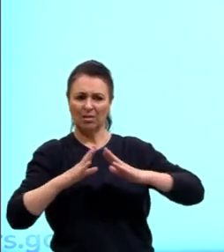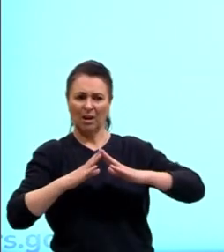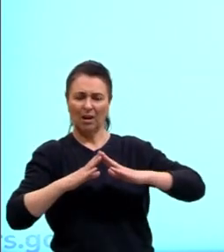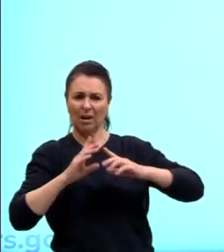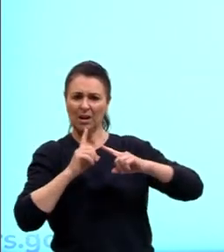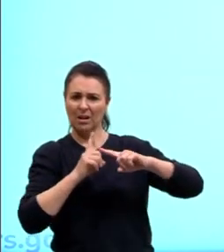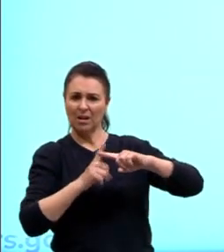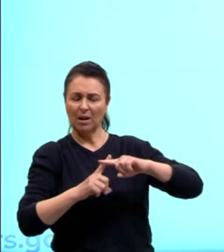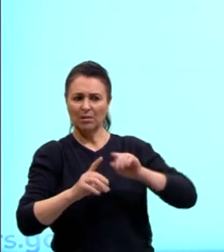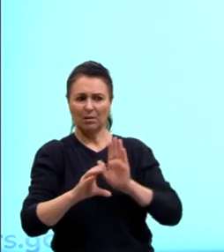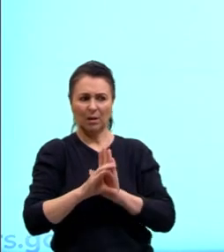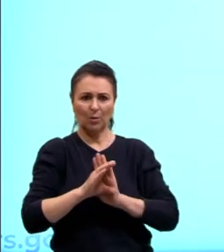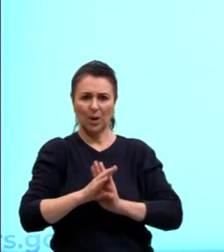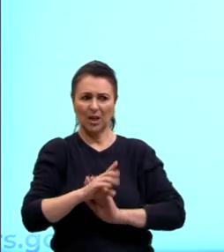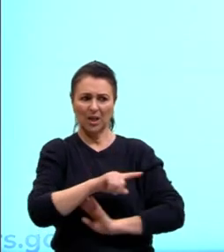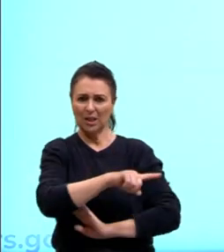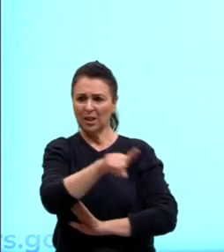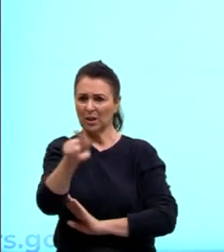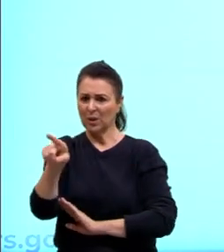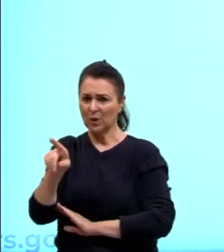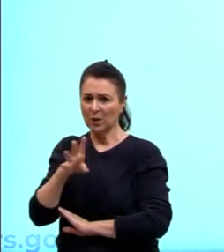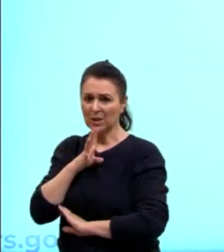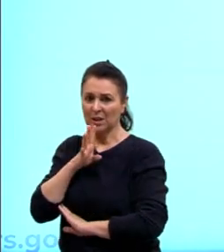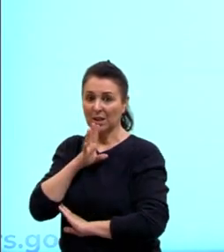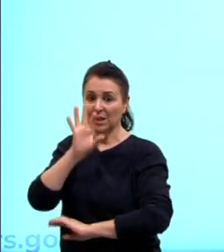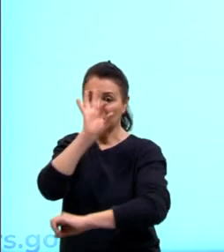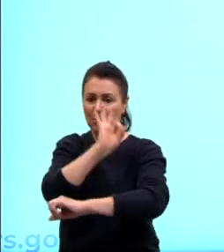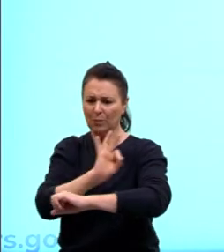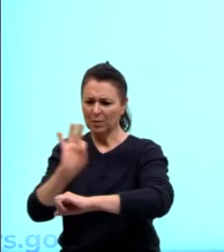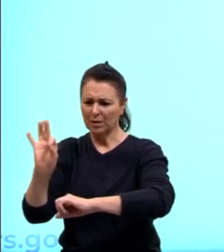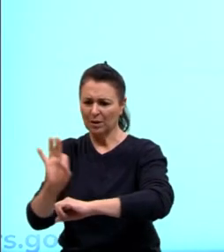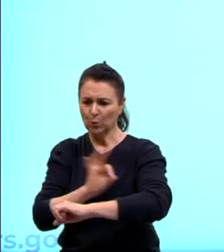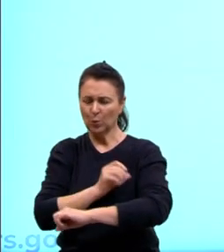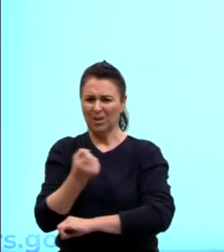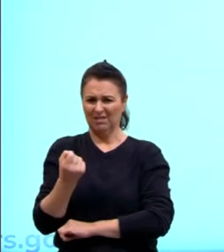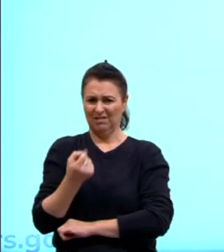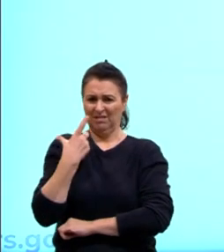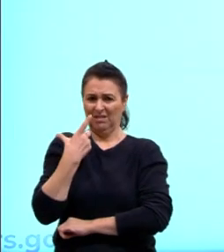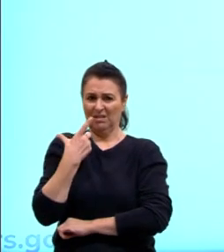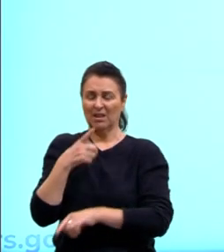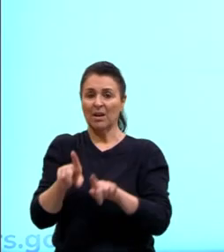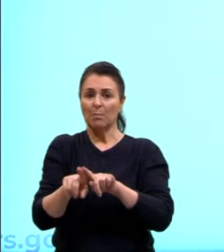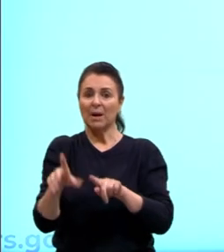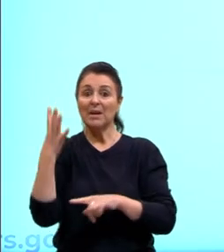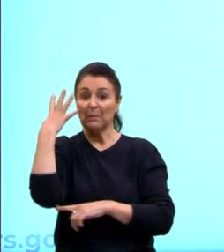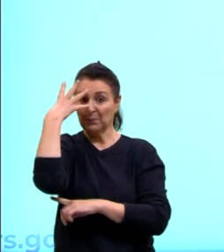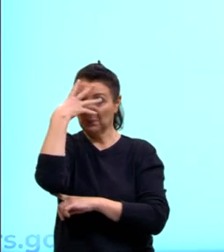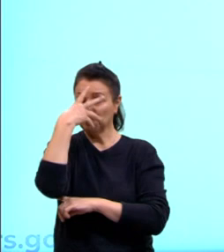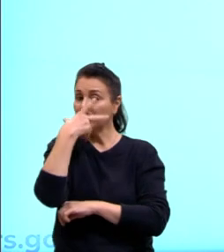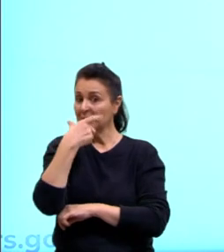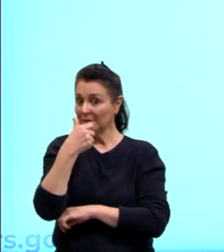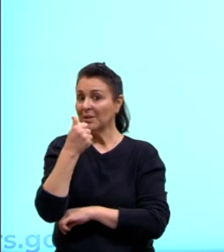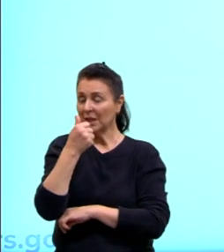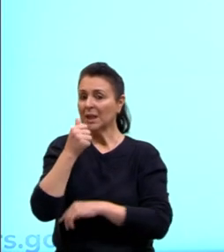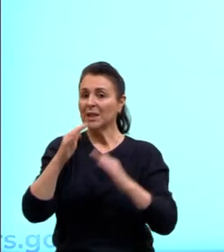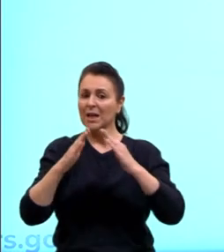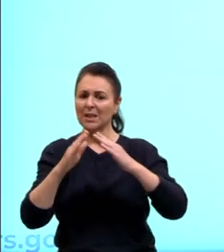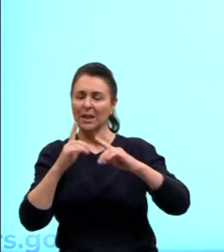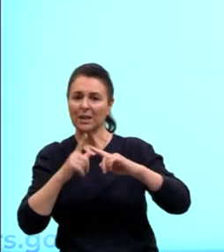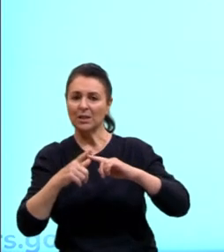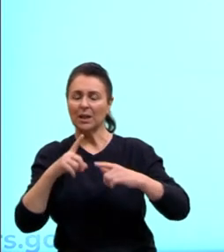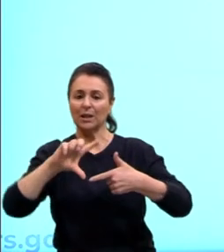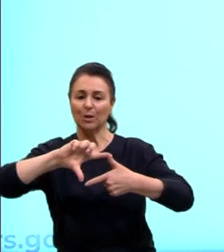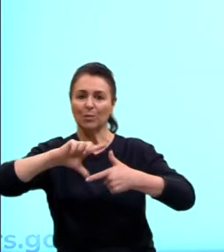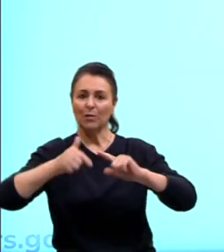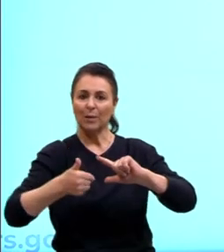que a gente conhece, com uma arquitetura bem estranha para nós, mas eu acho muito bonita essa igreja, e ela tem um formato